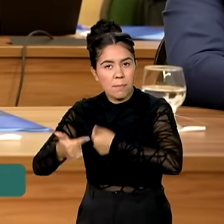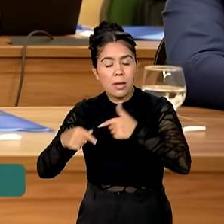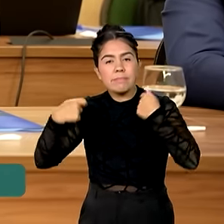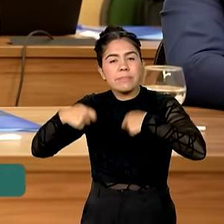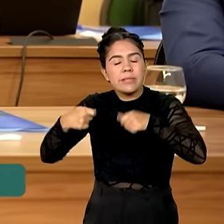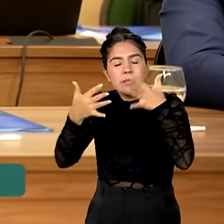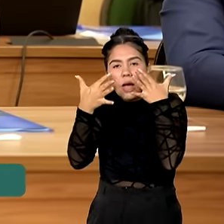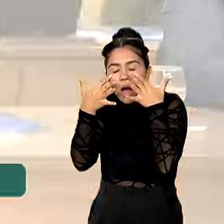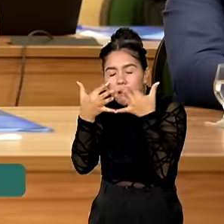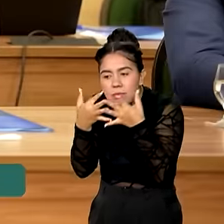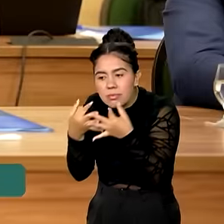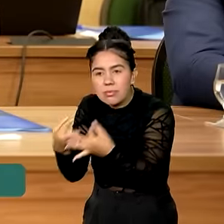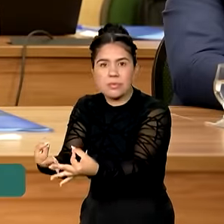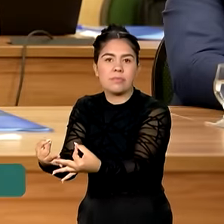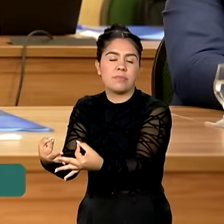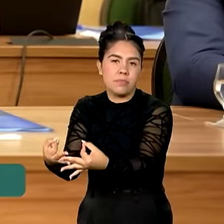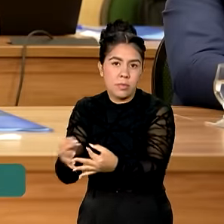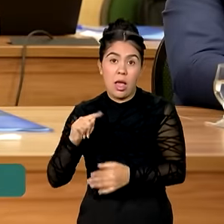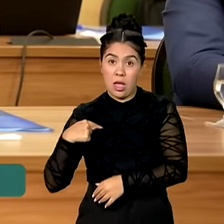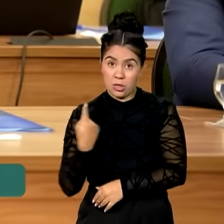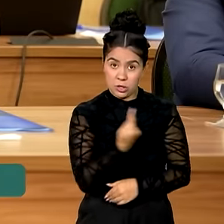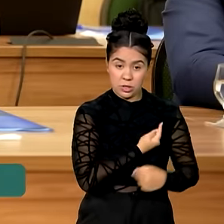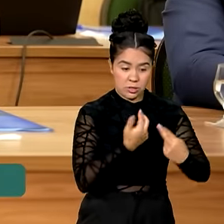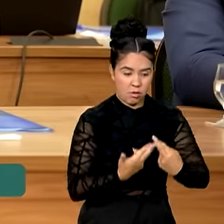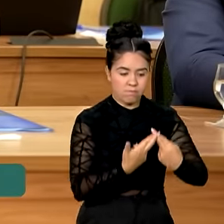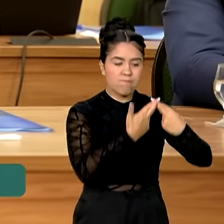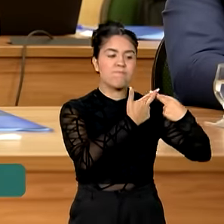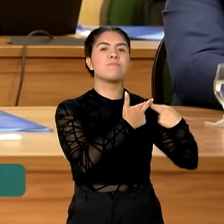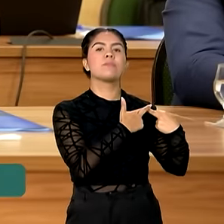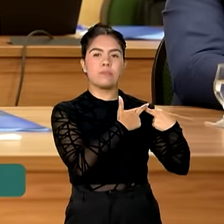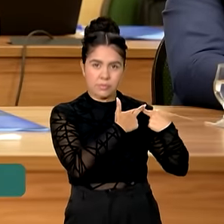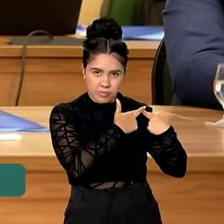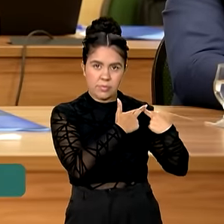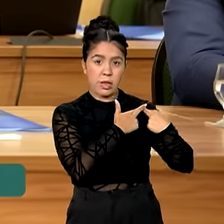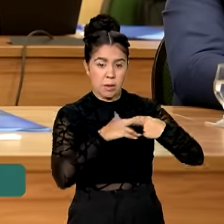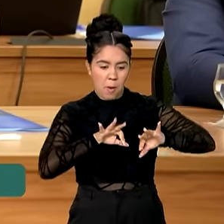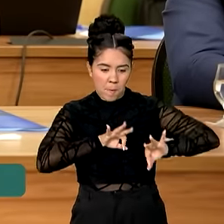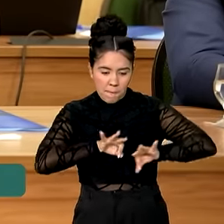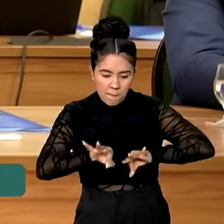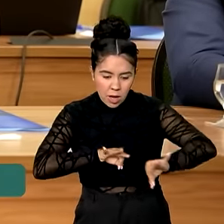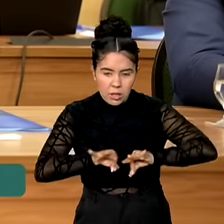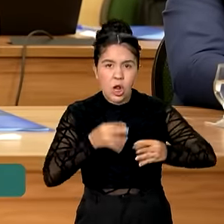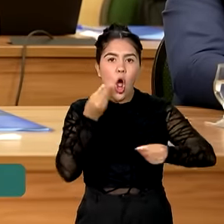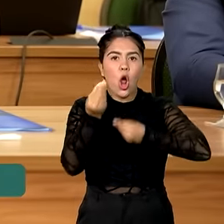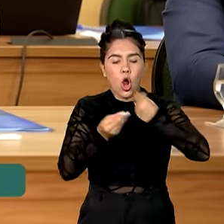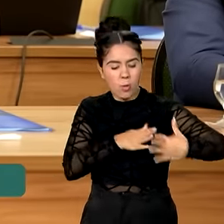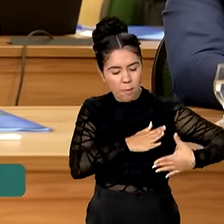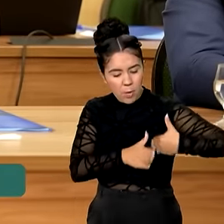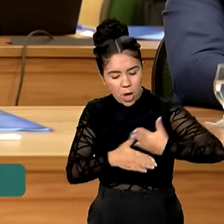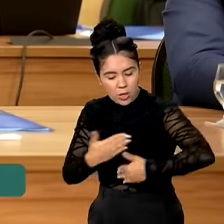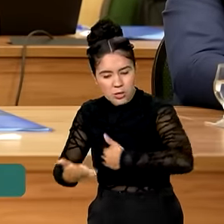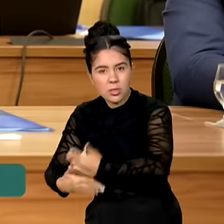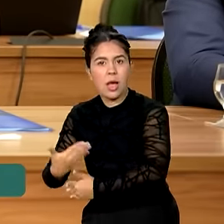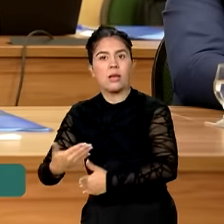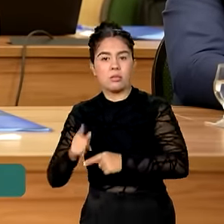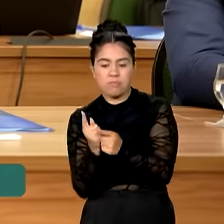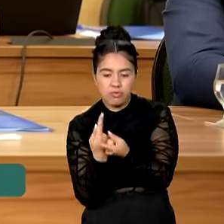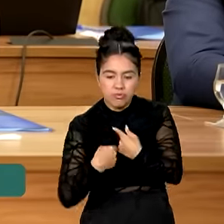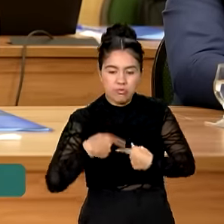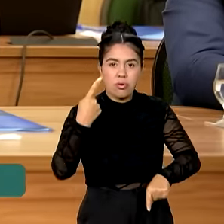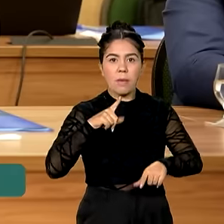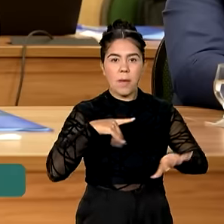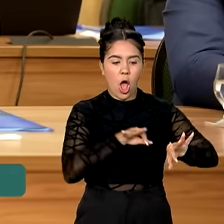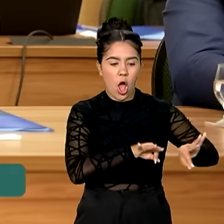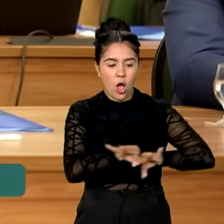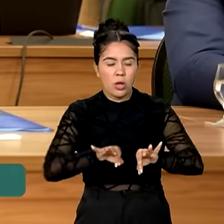melhor para o trabalho. Nós temos a responsabilidade de planejar esse processo, de como reconstruir, como organizar, para